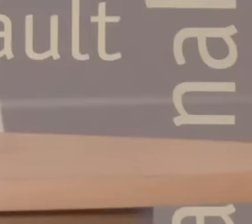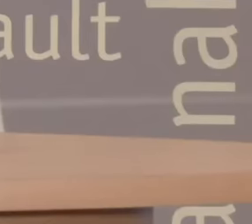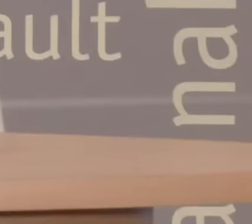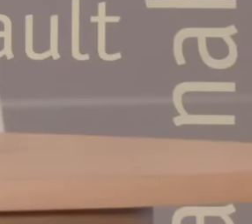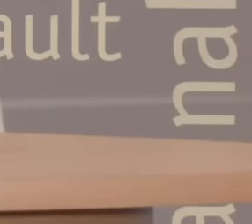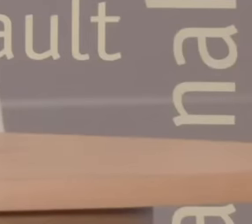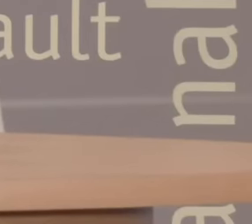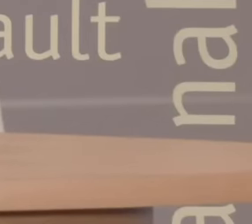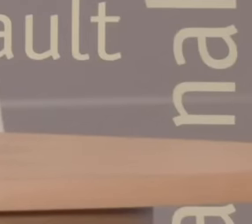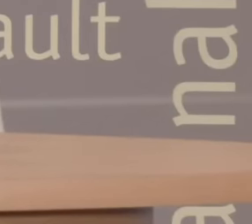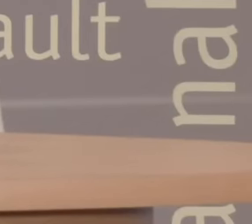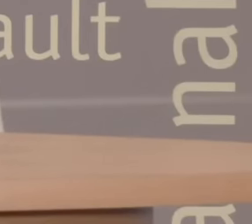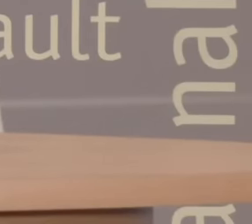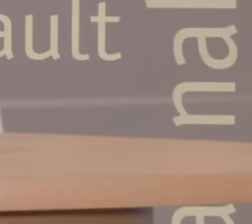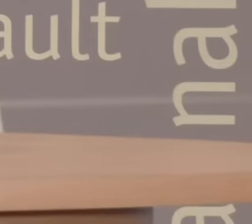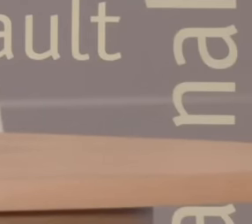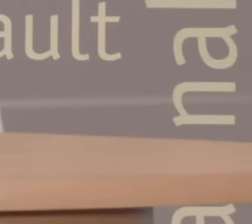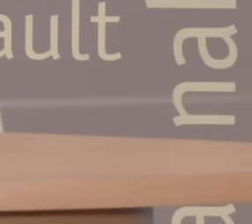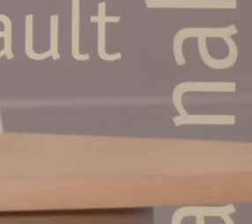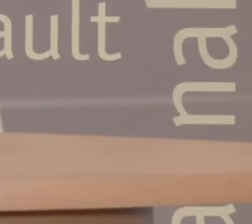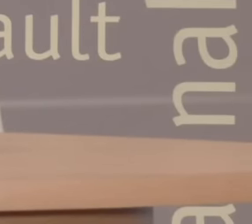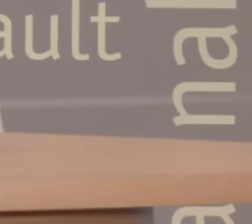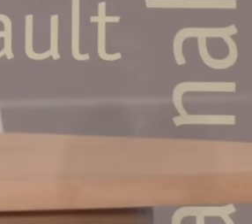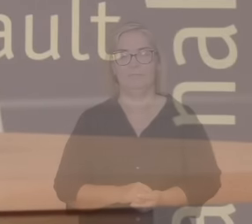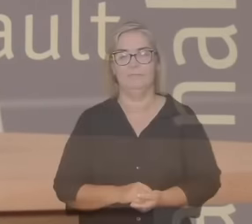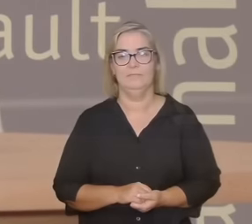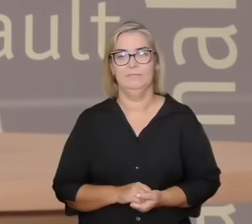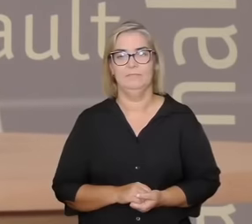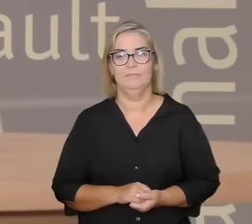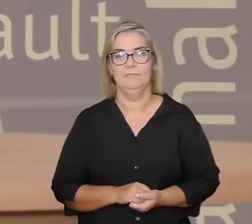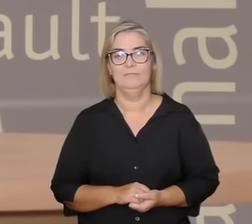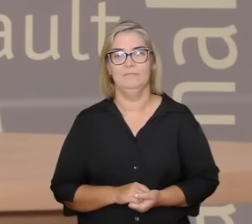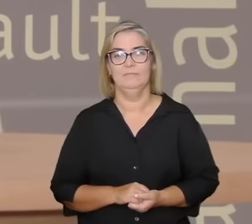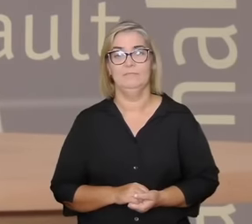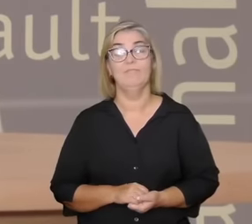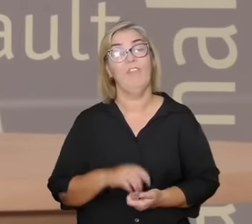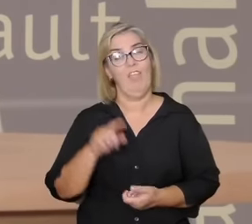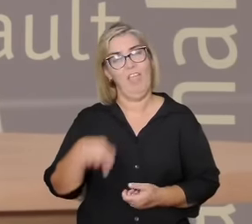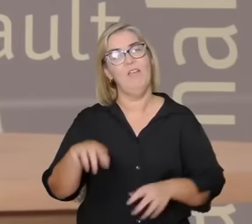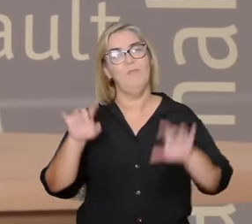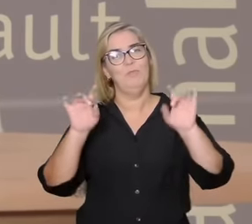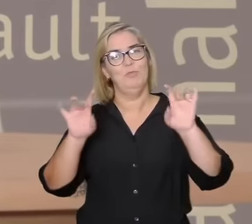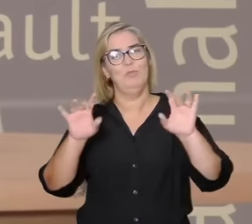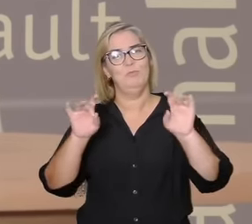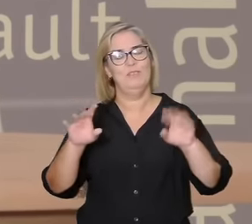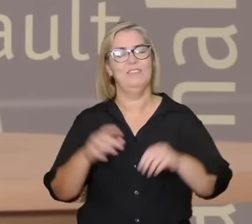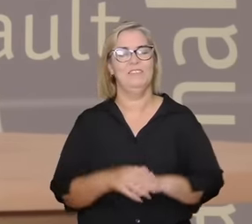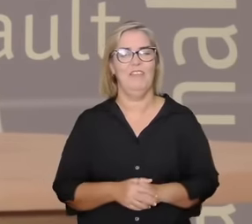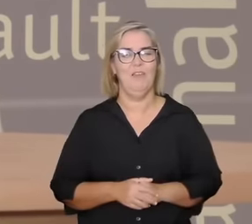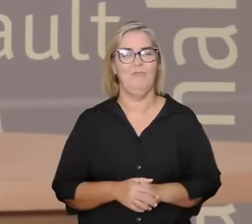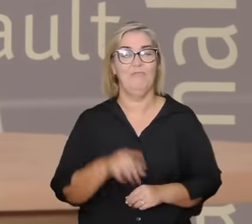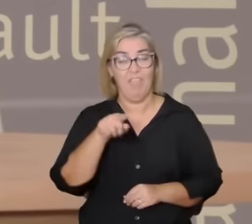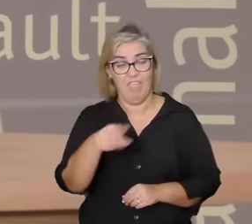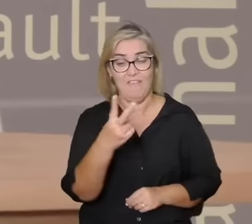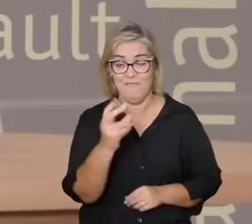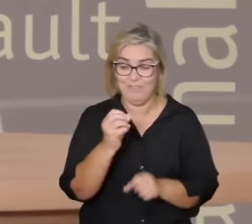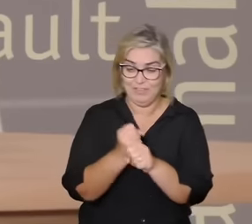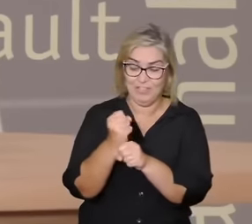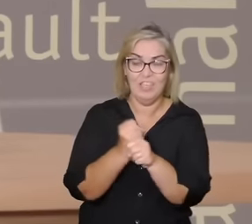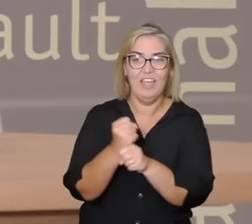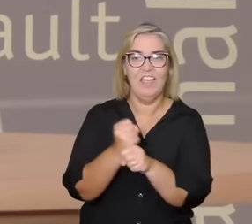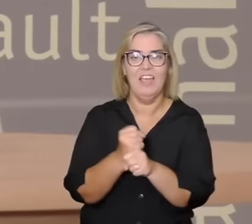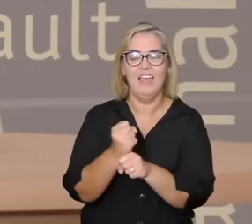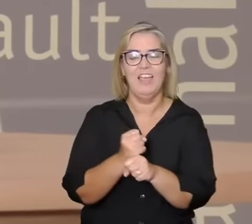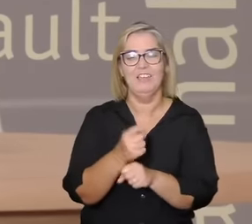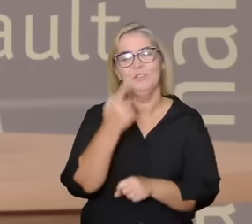é muito especial esses 20 anos ver essa